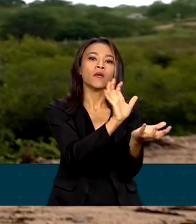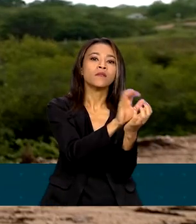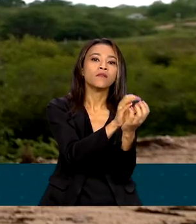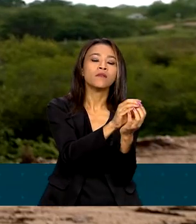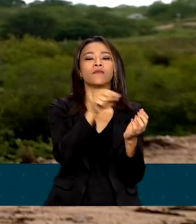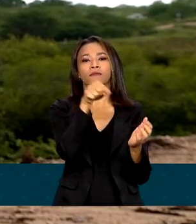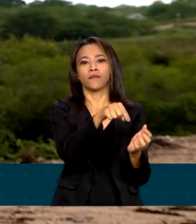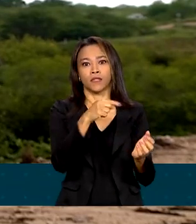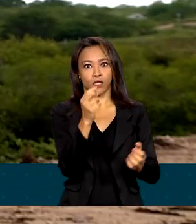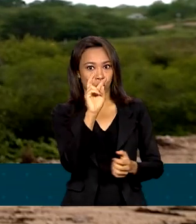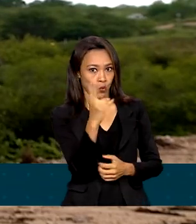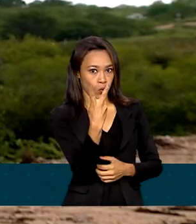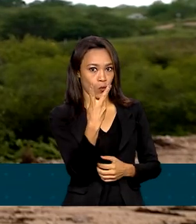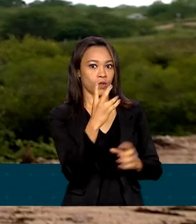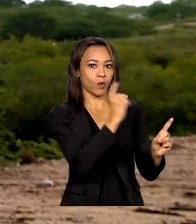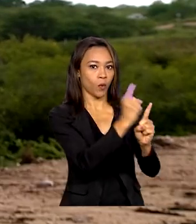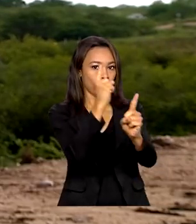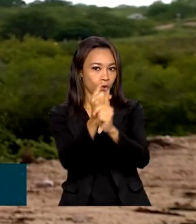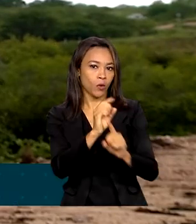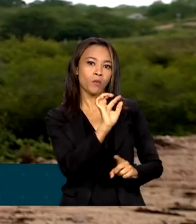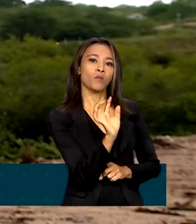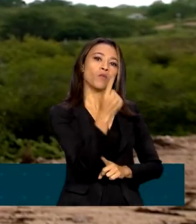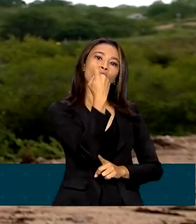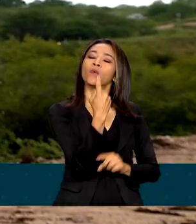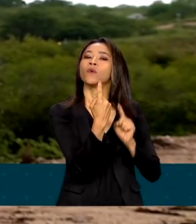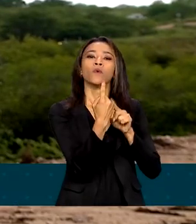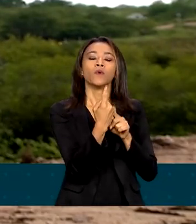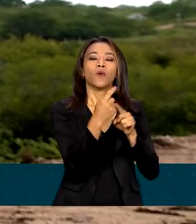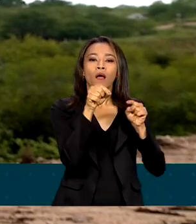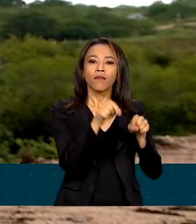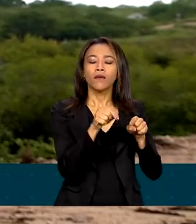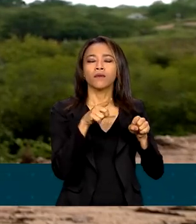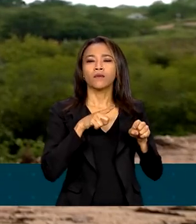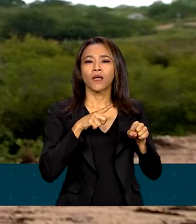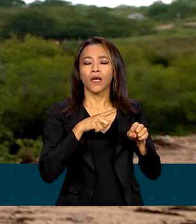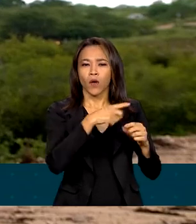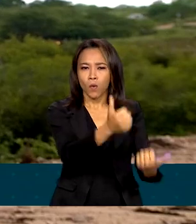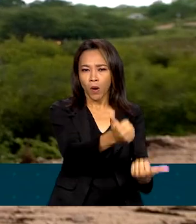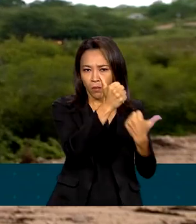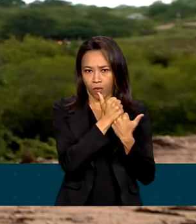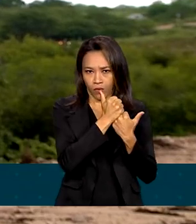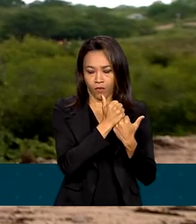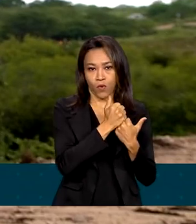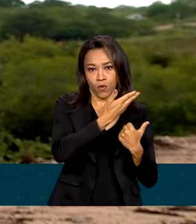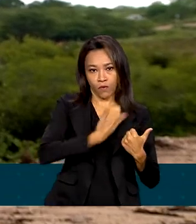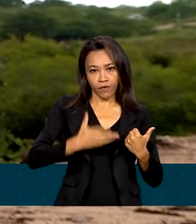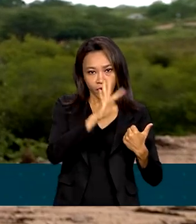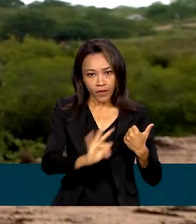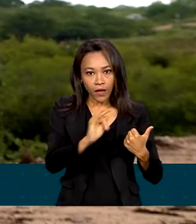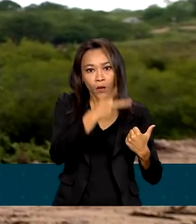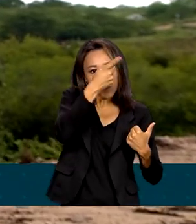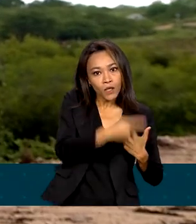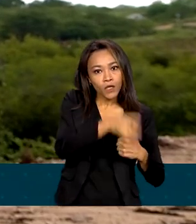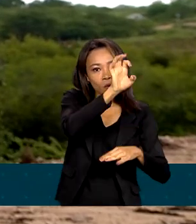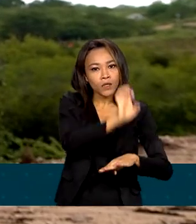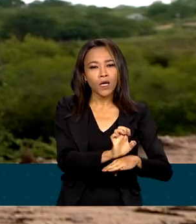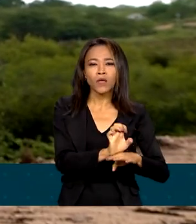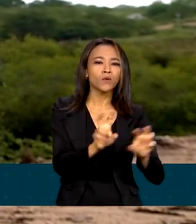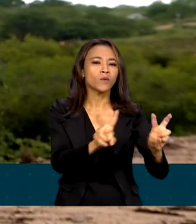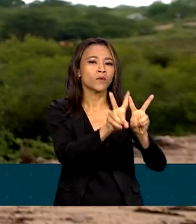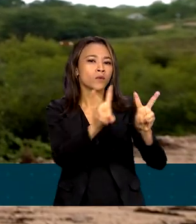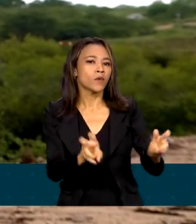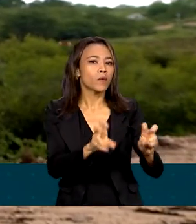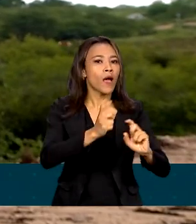A primeira, um ato alusivo à Noronha, onde há uma cooperação entre o governo federal e também o governo do Estado na